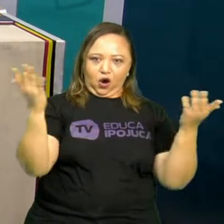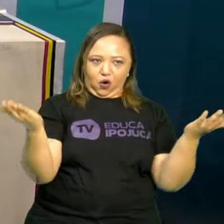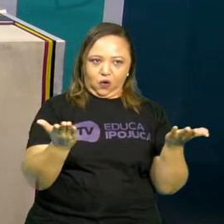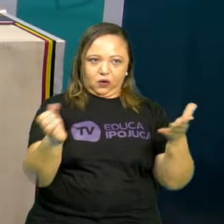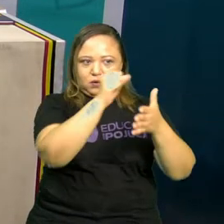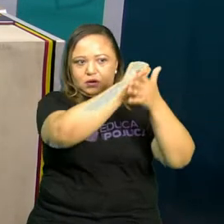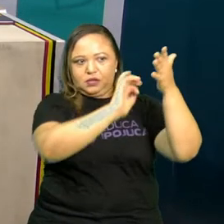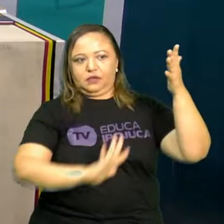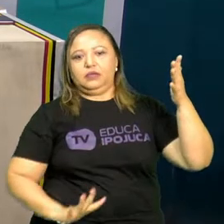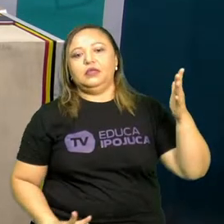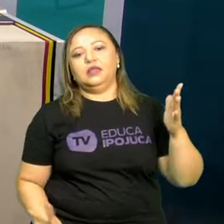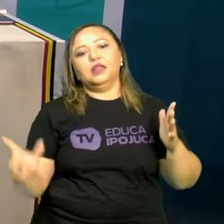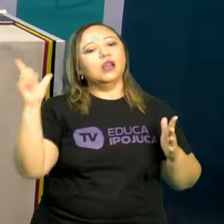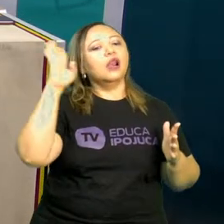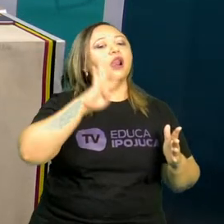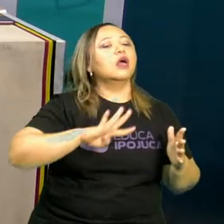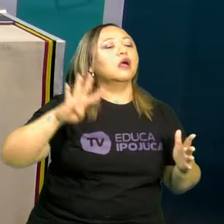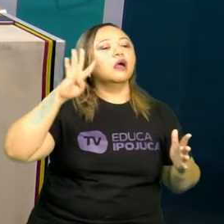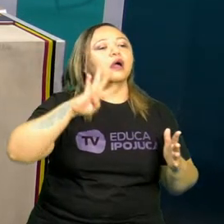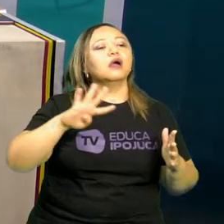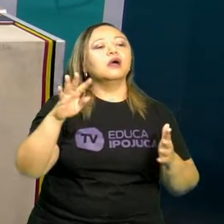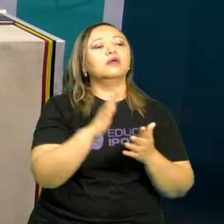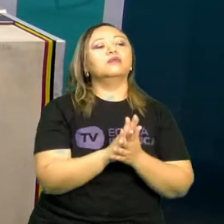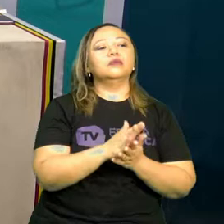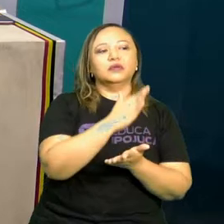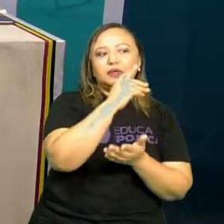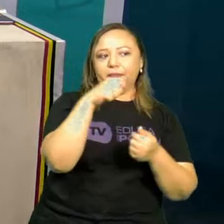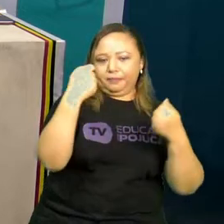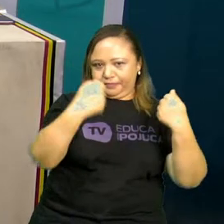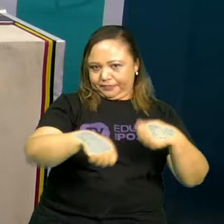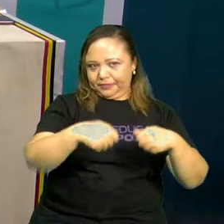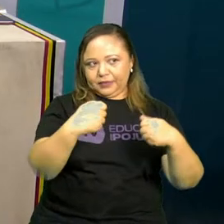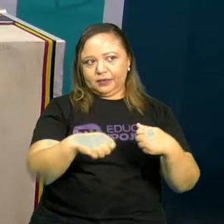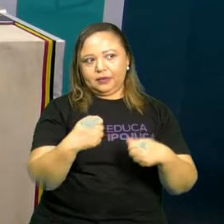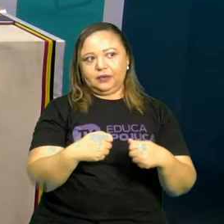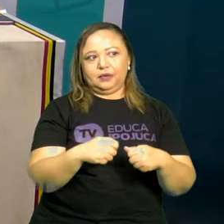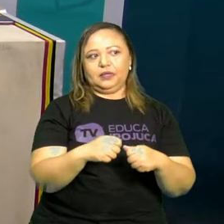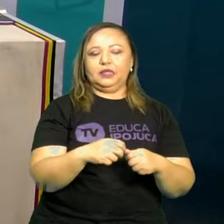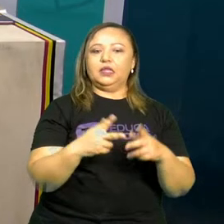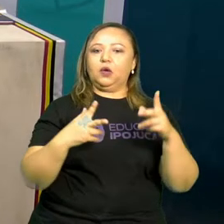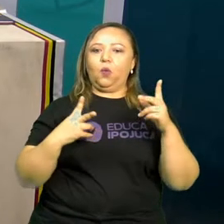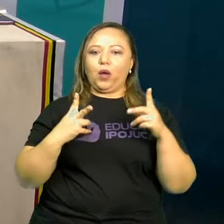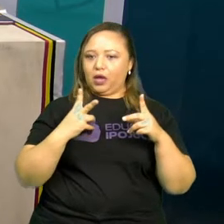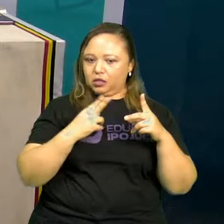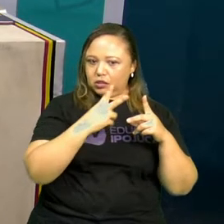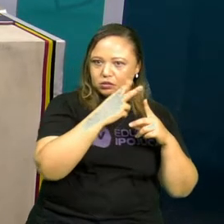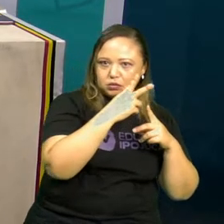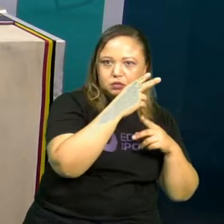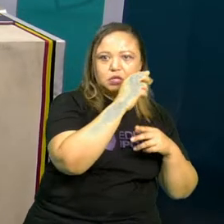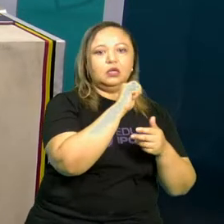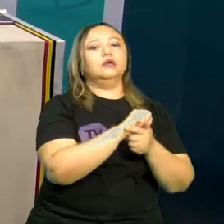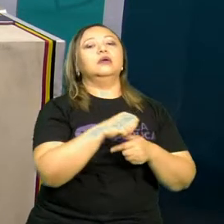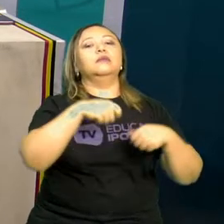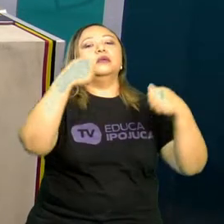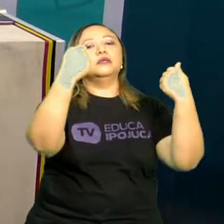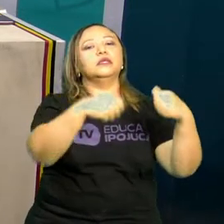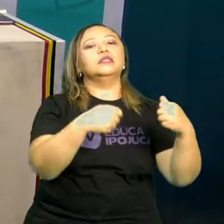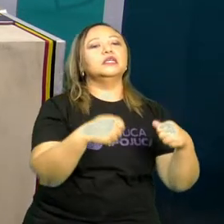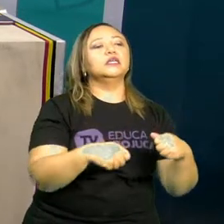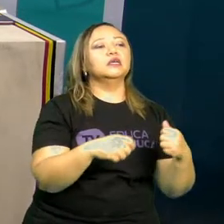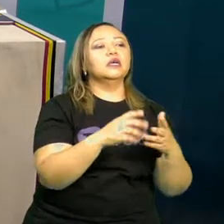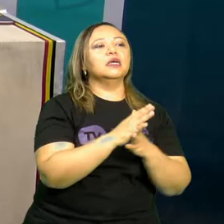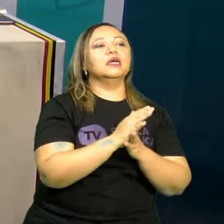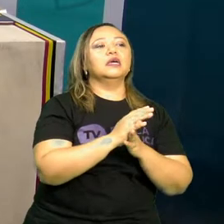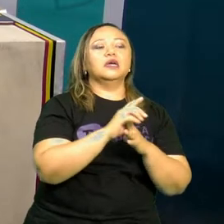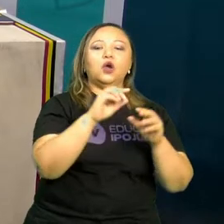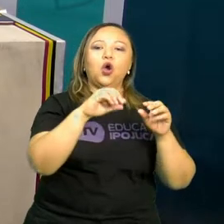bem legal. Para essa atividade, a gente vai precisar de uma tesoura, a gente vai precisar